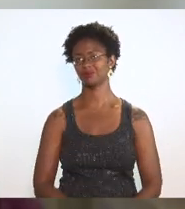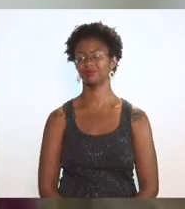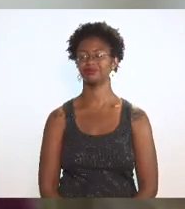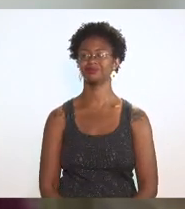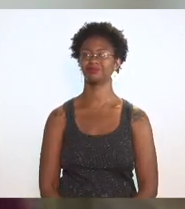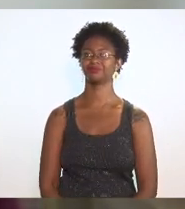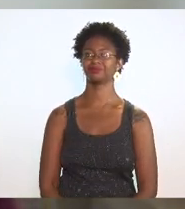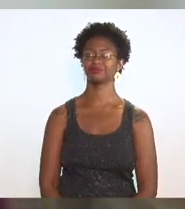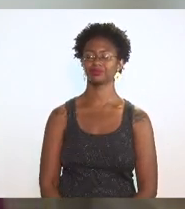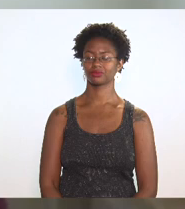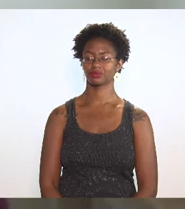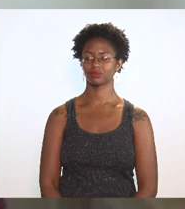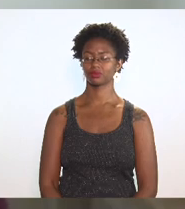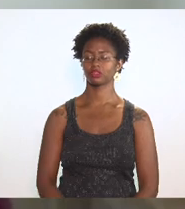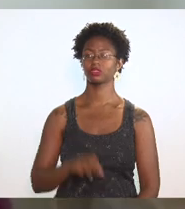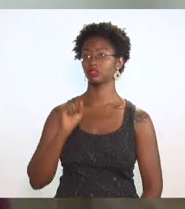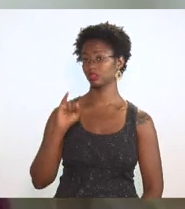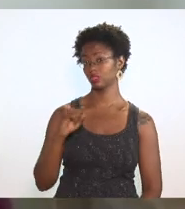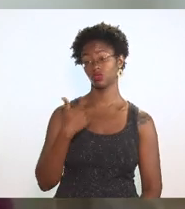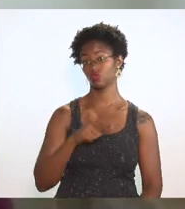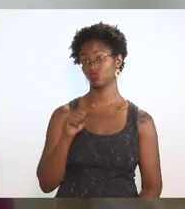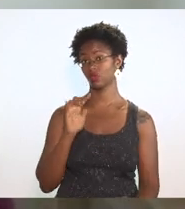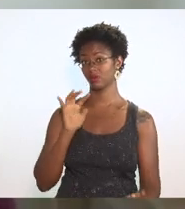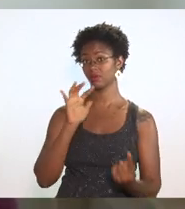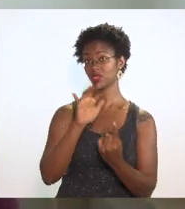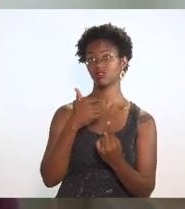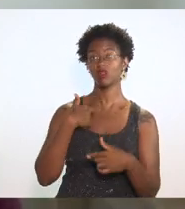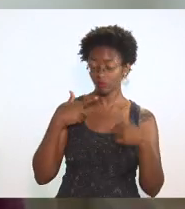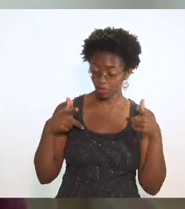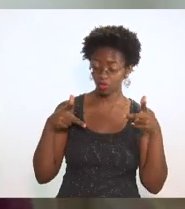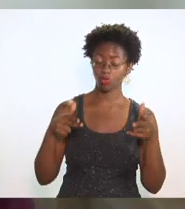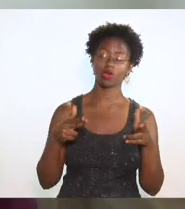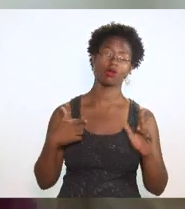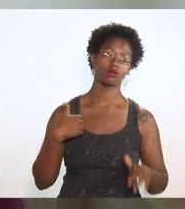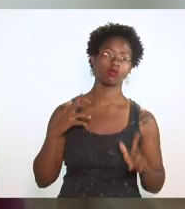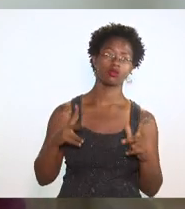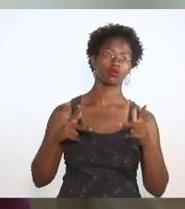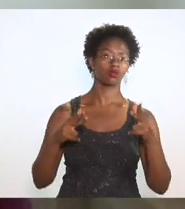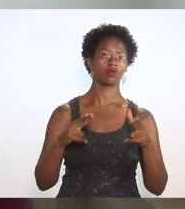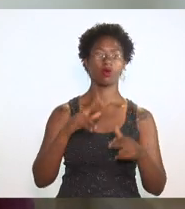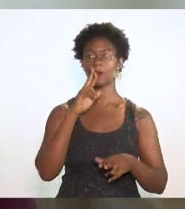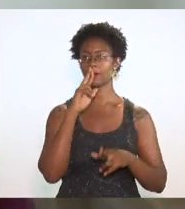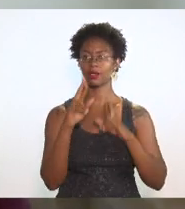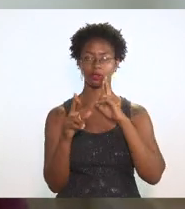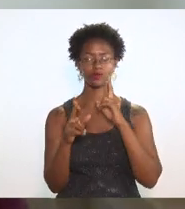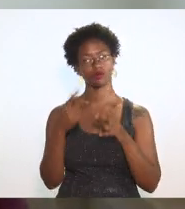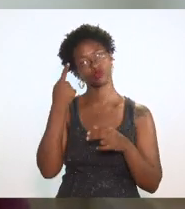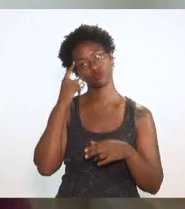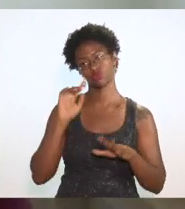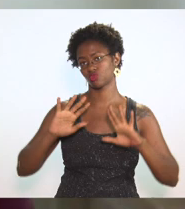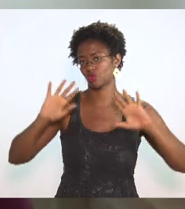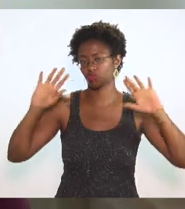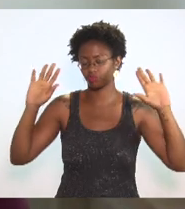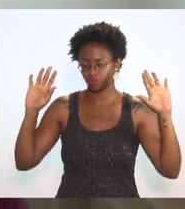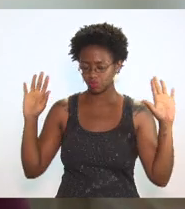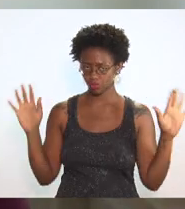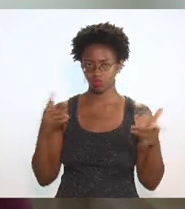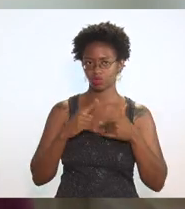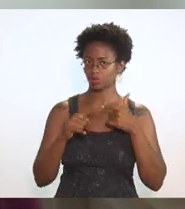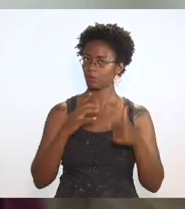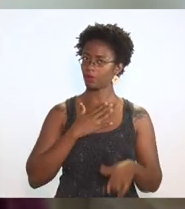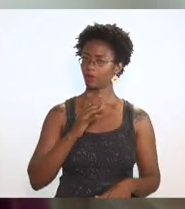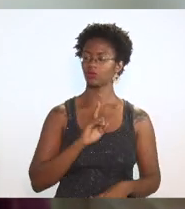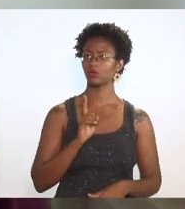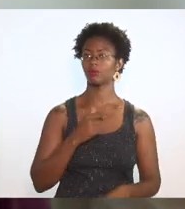e nesse se não tiver impacto eu vou fazer o mesmo qual vai ser o resultado não é problema meu enquanto eu